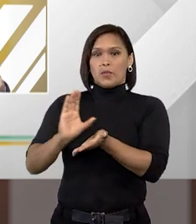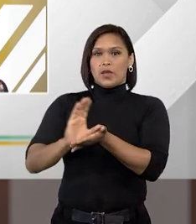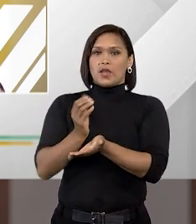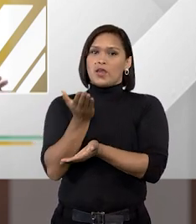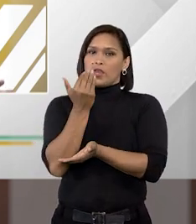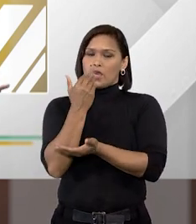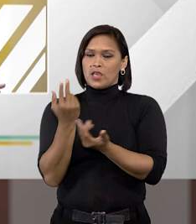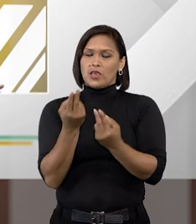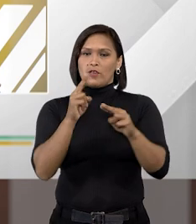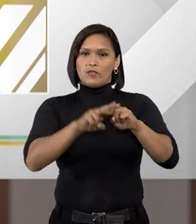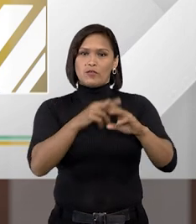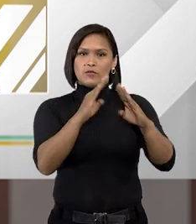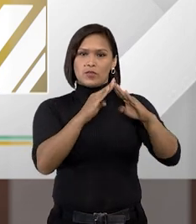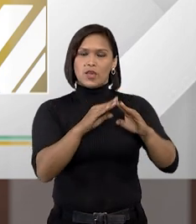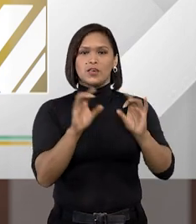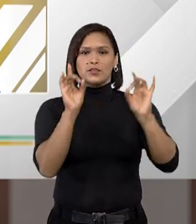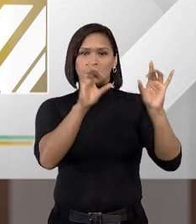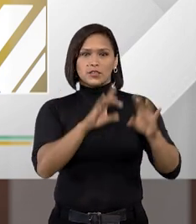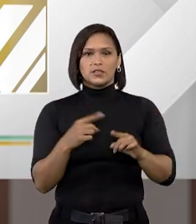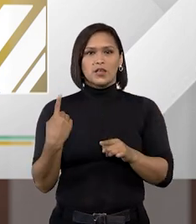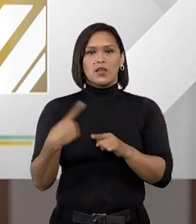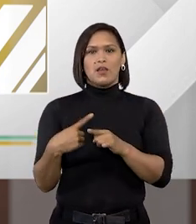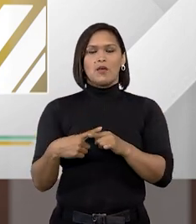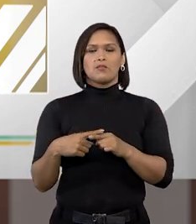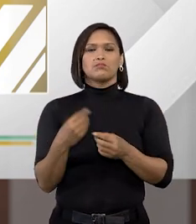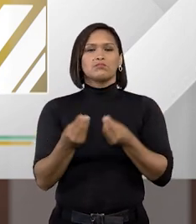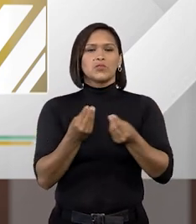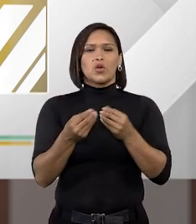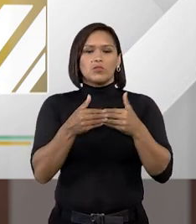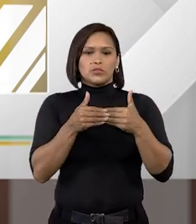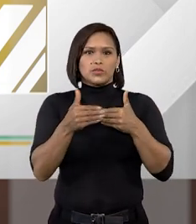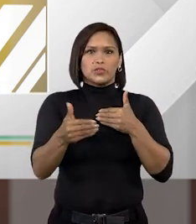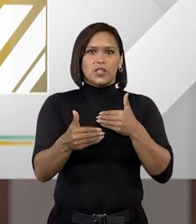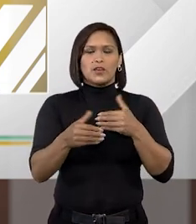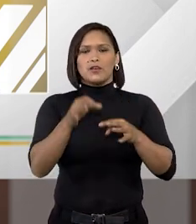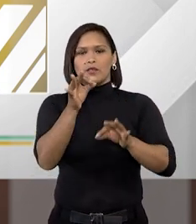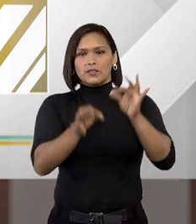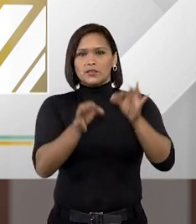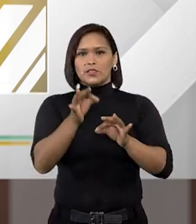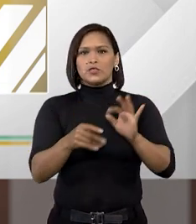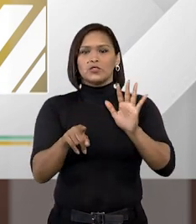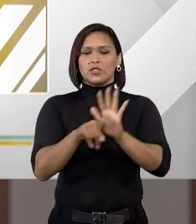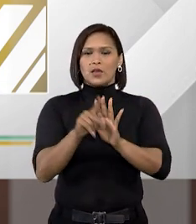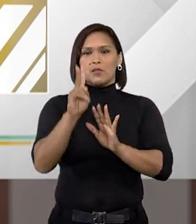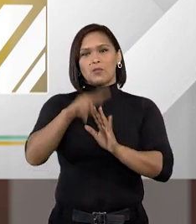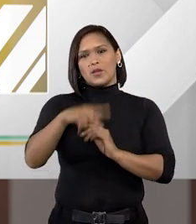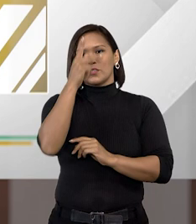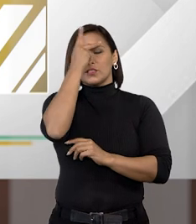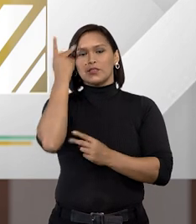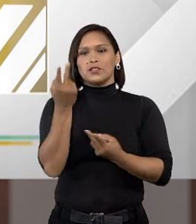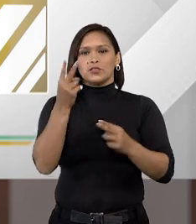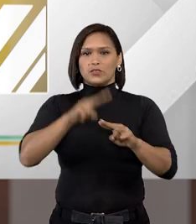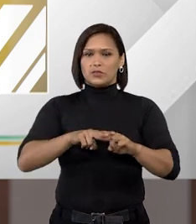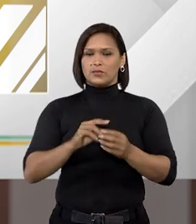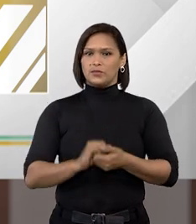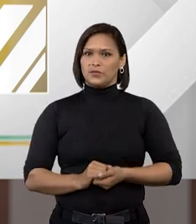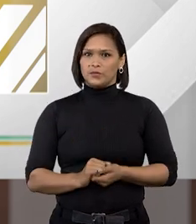domiciliar você poderia destacar professor Bruno qual a dimensão desse precedente para detentos nessa condição